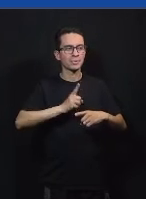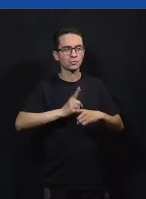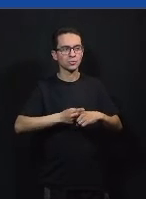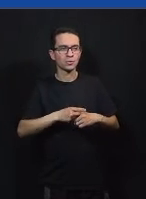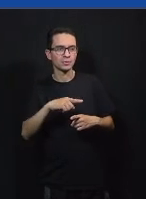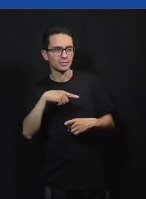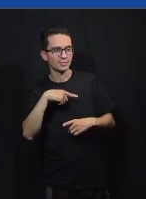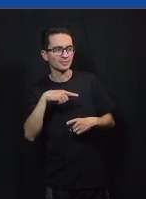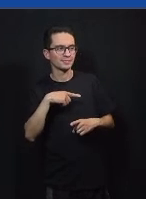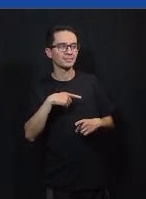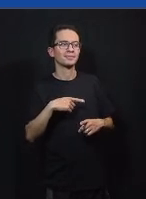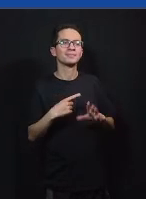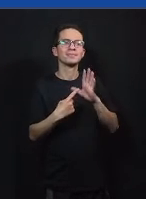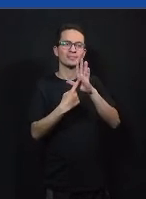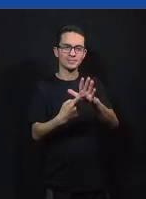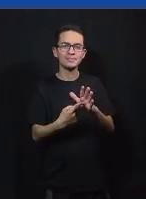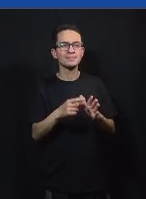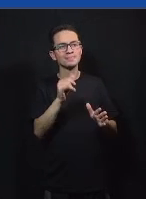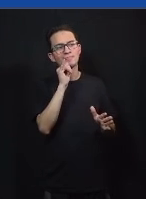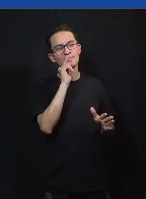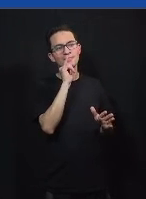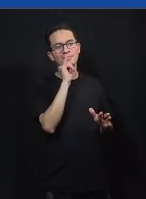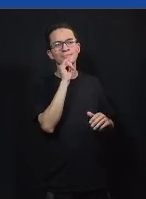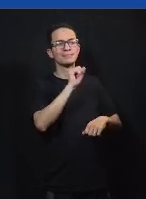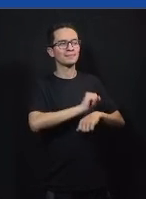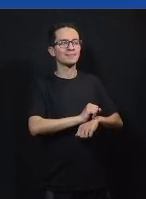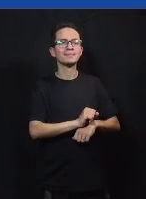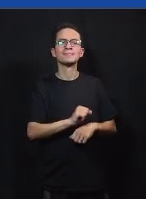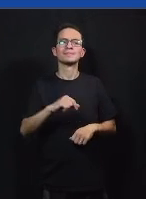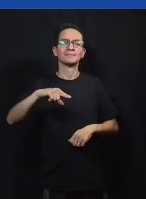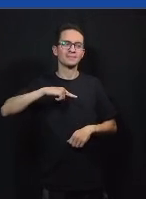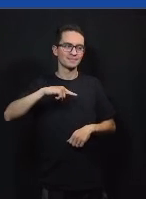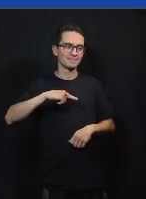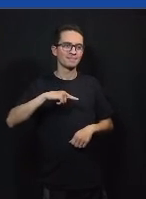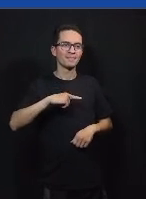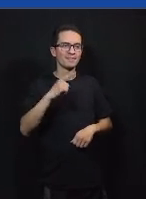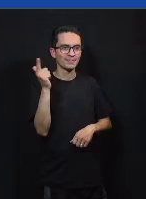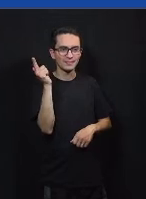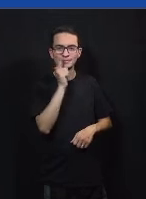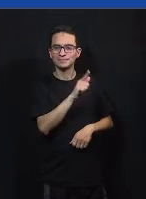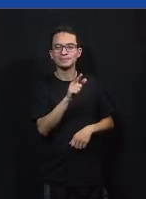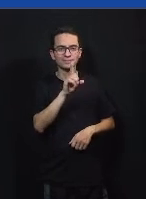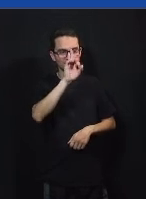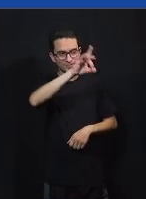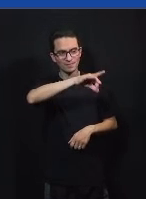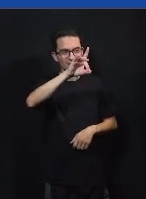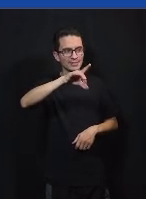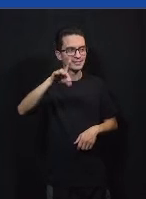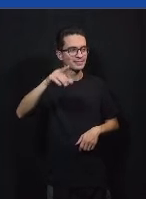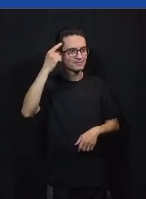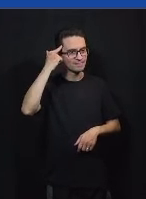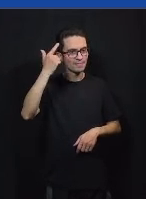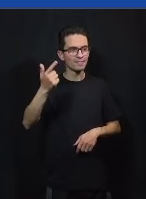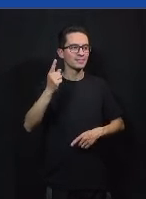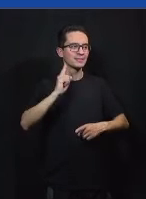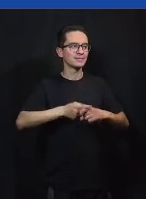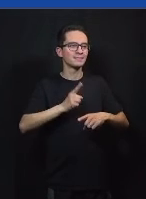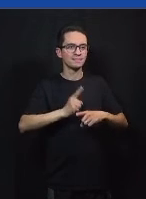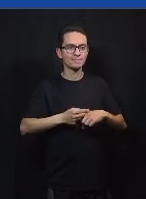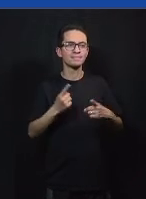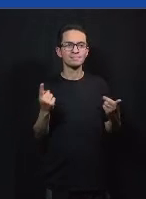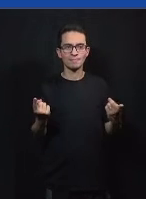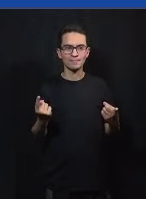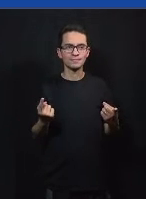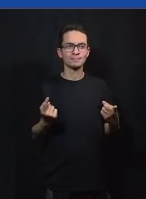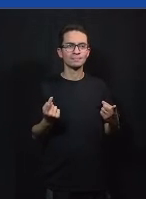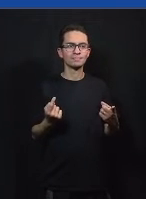espalhadas ao longo você tem que parar você tem que ouvir o que a pessoa está falando você tem que fazer uma questão diretamente relacionada ao que ela falou porque é assim que a gente aprende